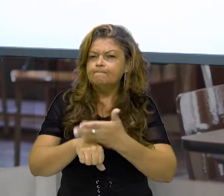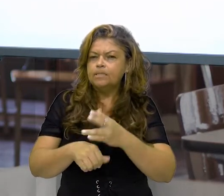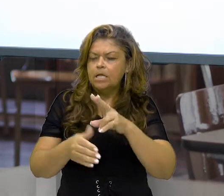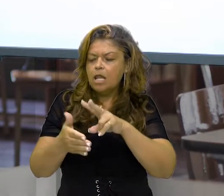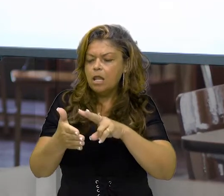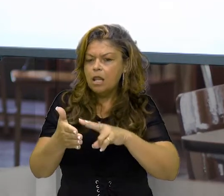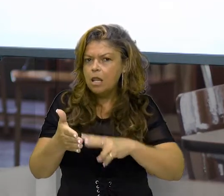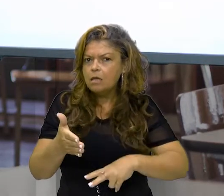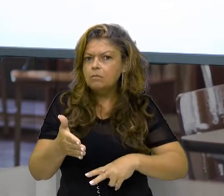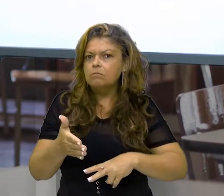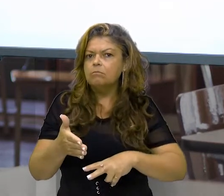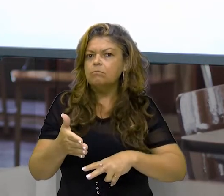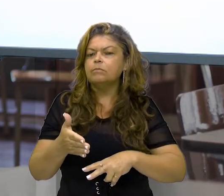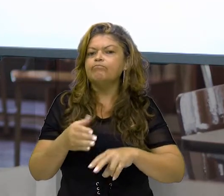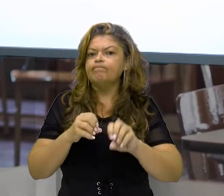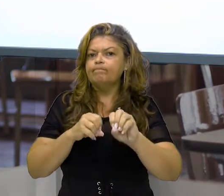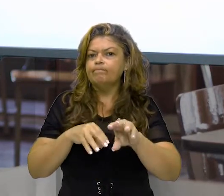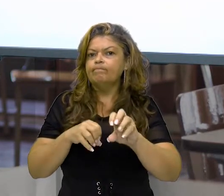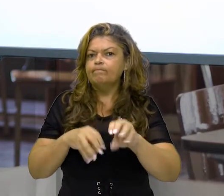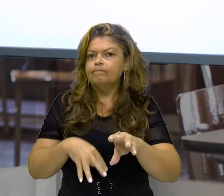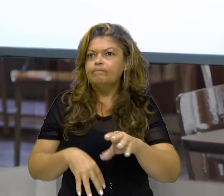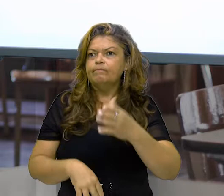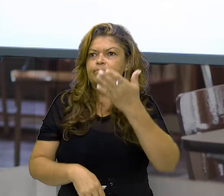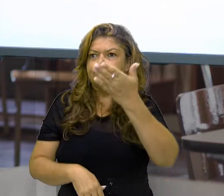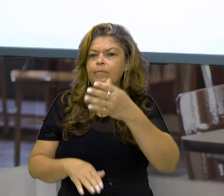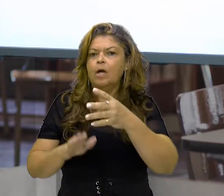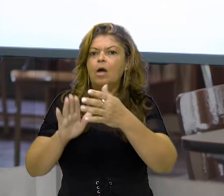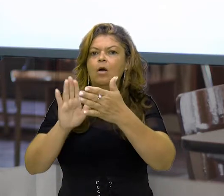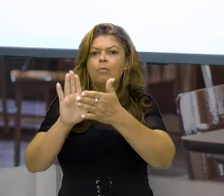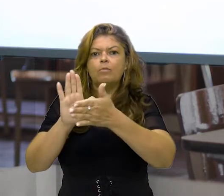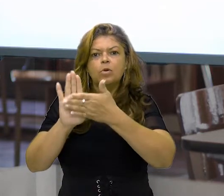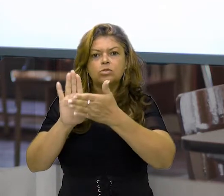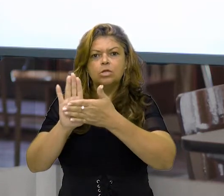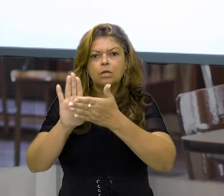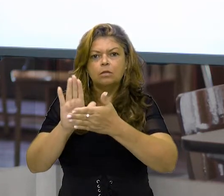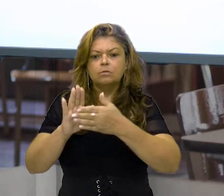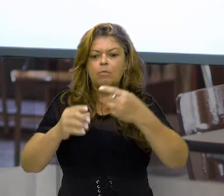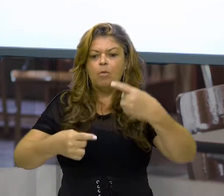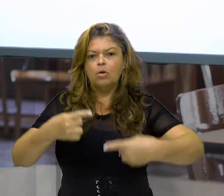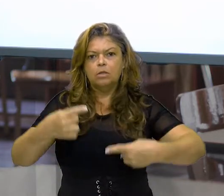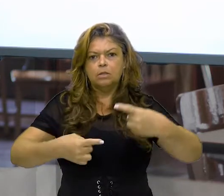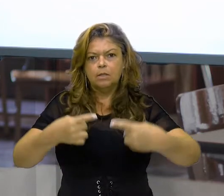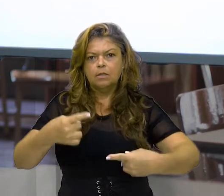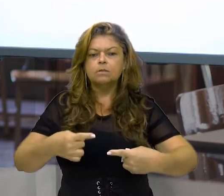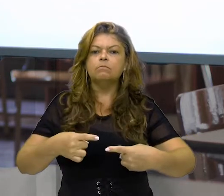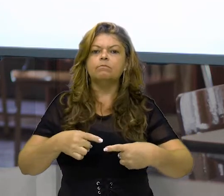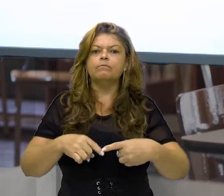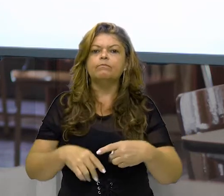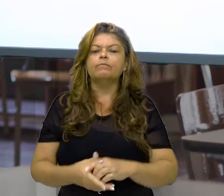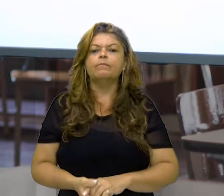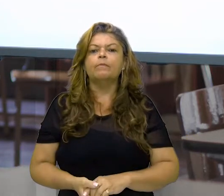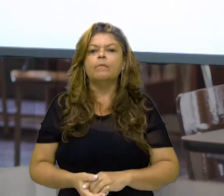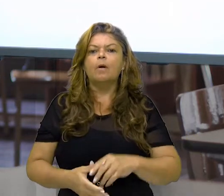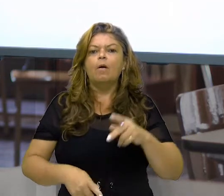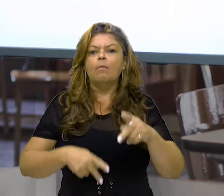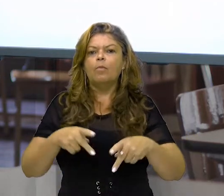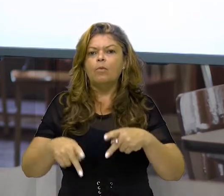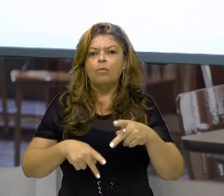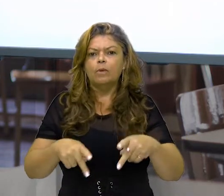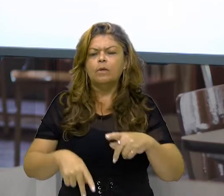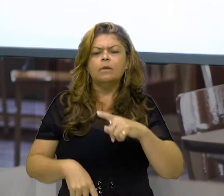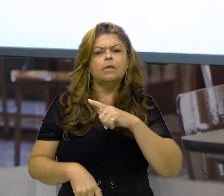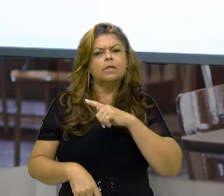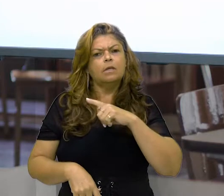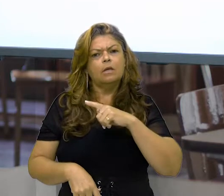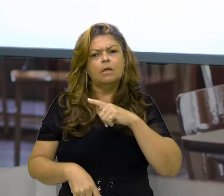projetos ou políticas públicas que estejam inerentes, que pertençam, de certa